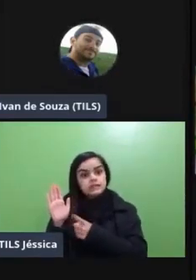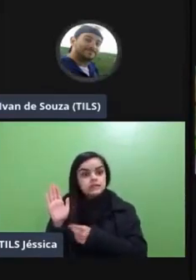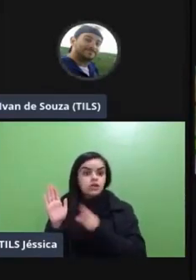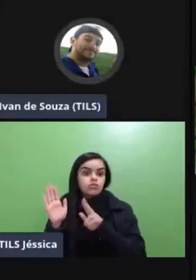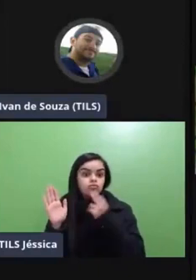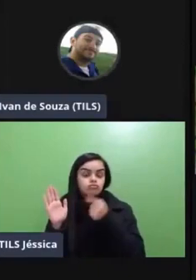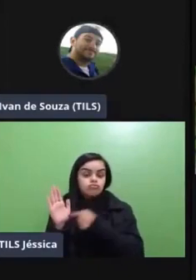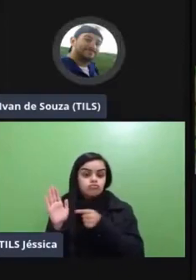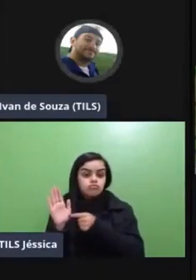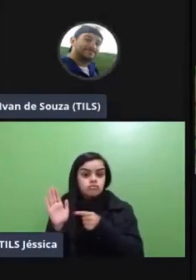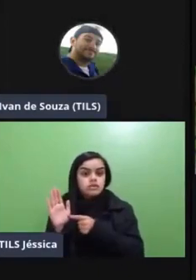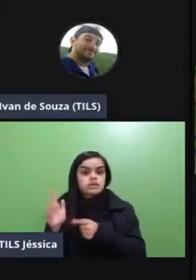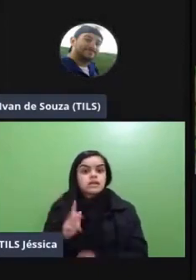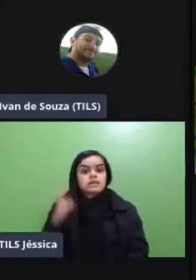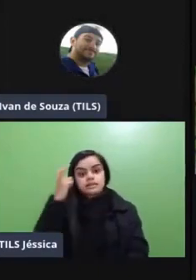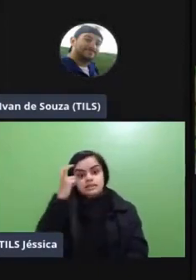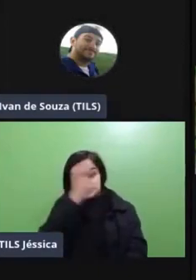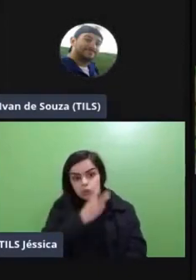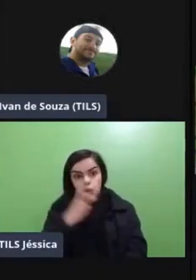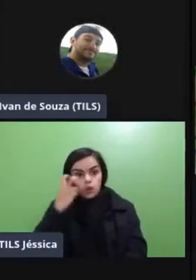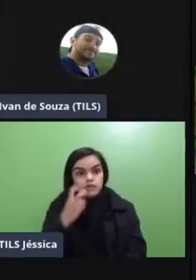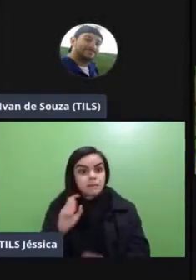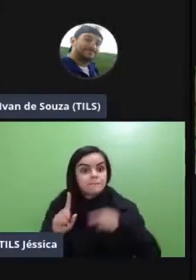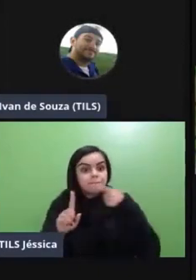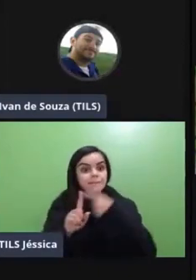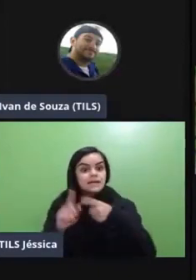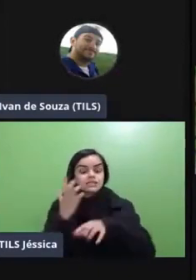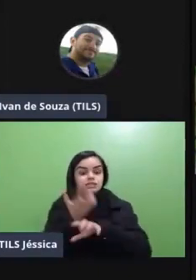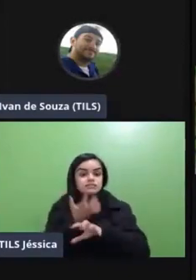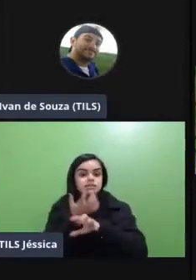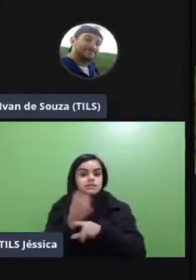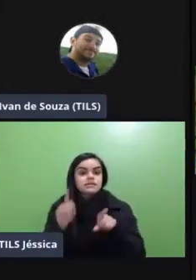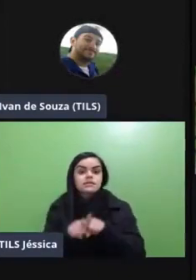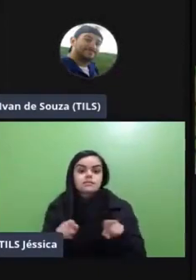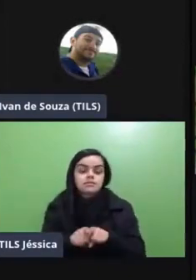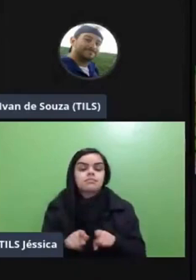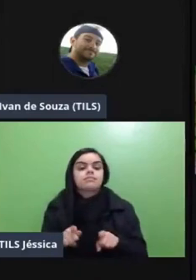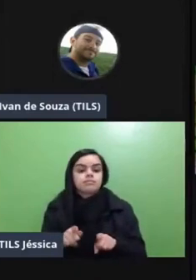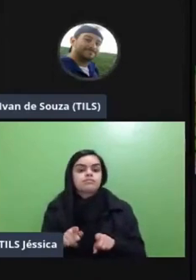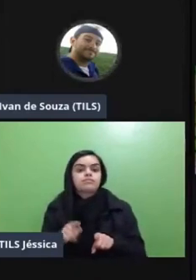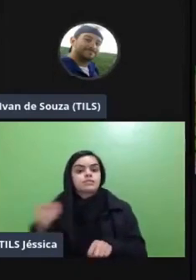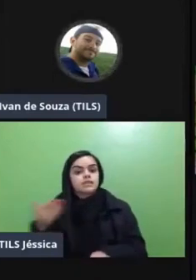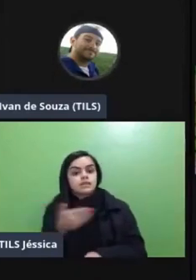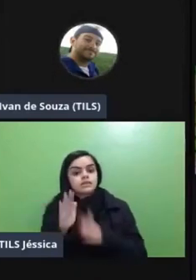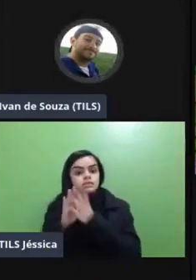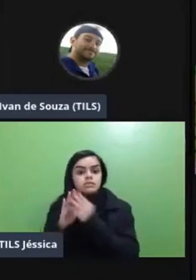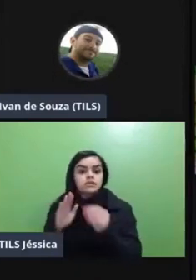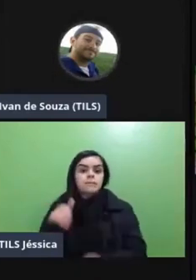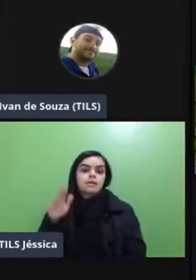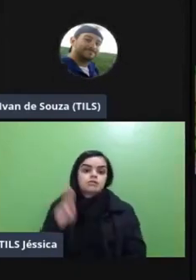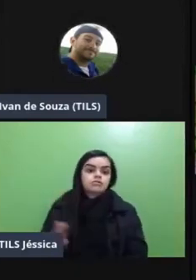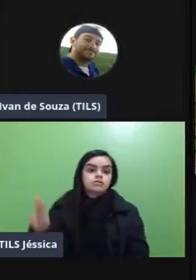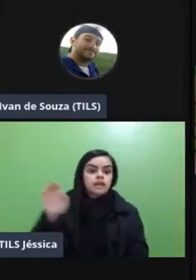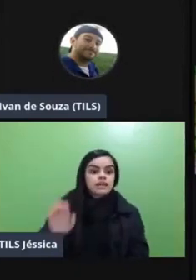eu vou validar cinco horas na minha disciplina por exemplo né vai valer como se fosse créditos e esse modelo é o modelo mais utilizado na